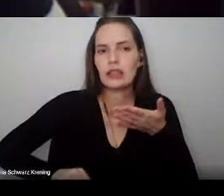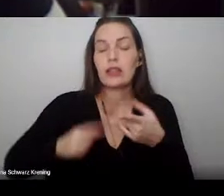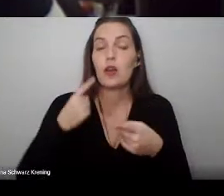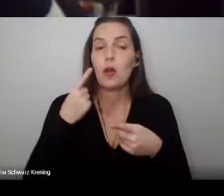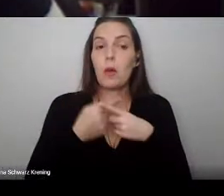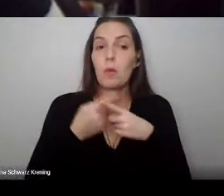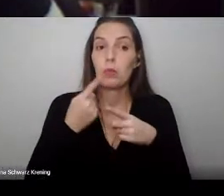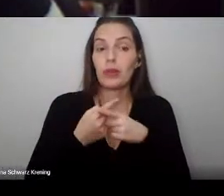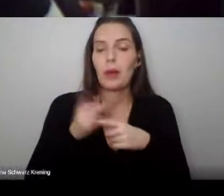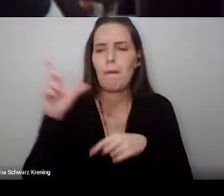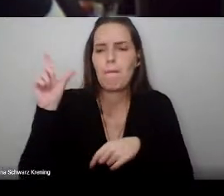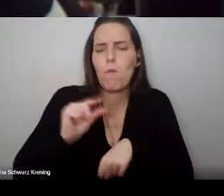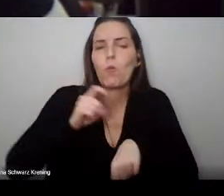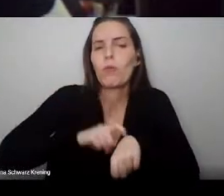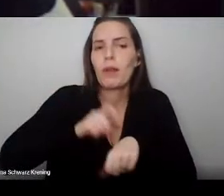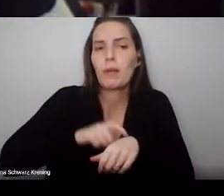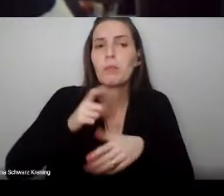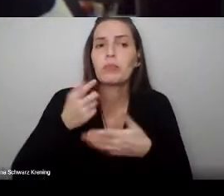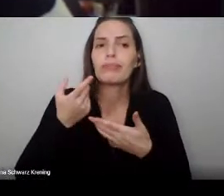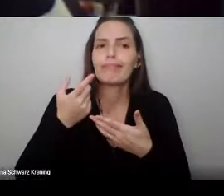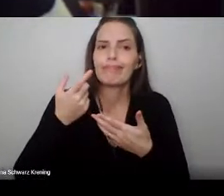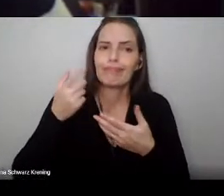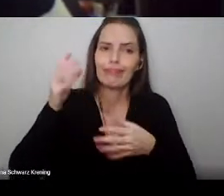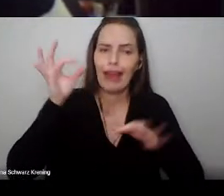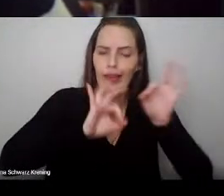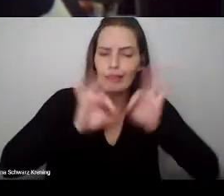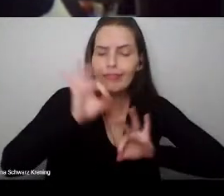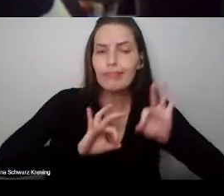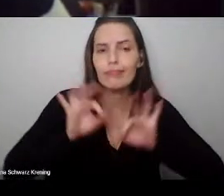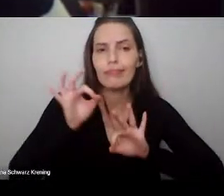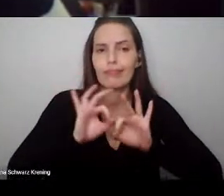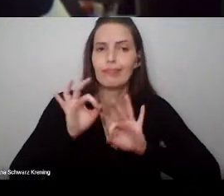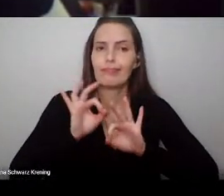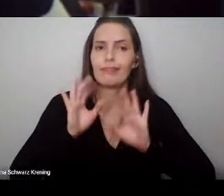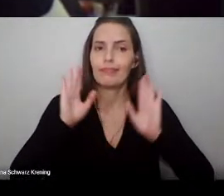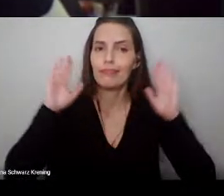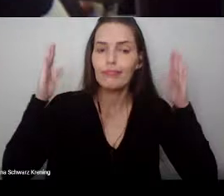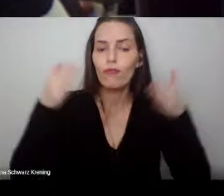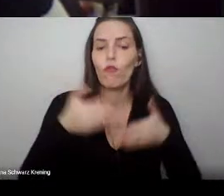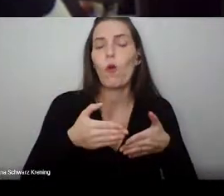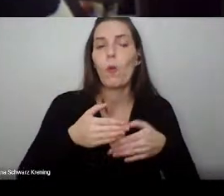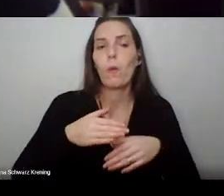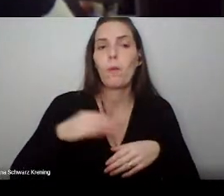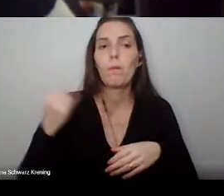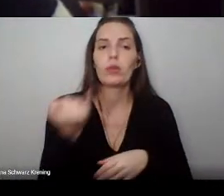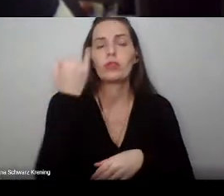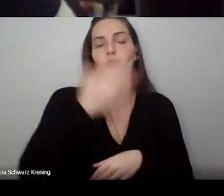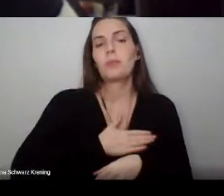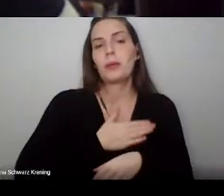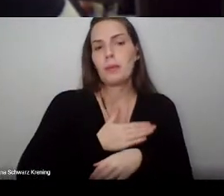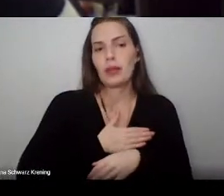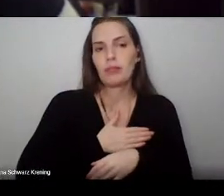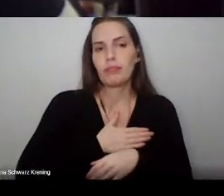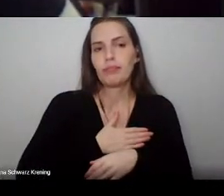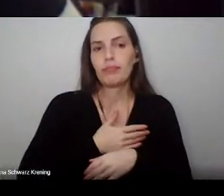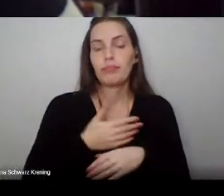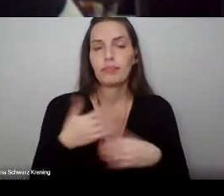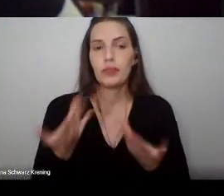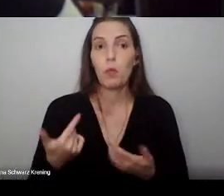no que é, para mim, essencial neste momento. Em nossa última aula de processamento de imagens, fui totalmente surpreendida com o honroso